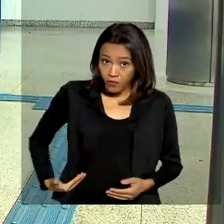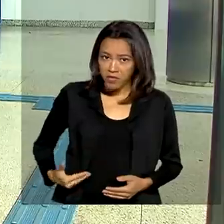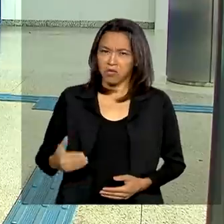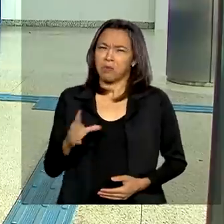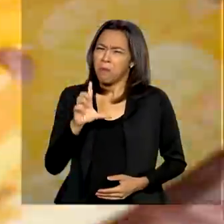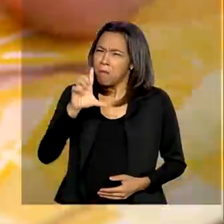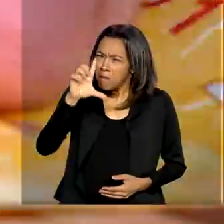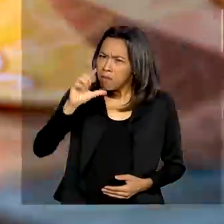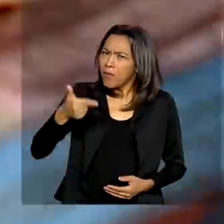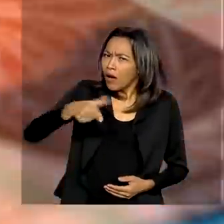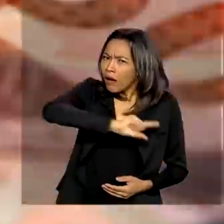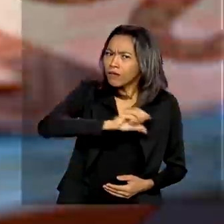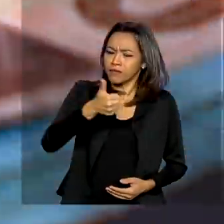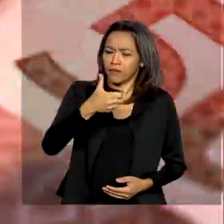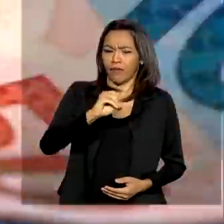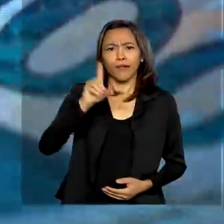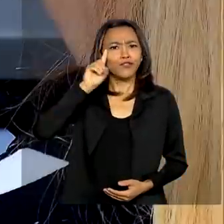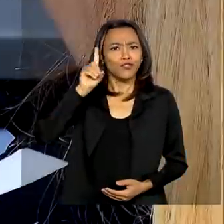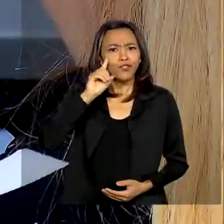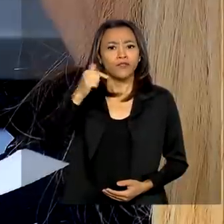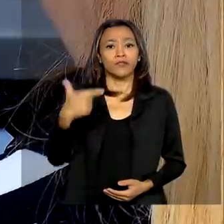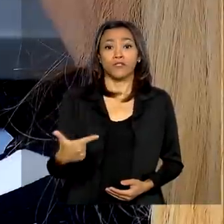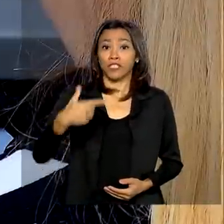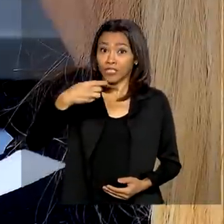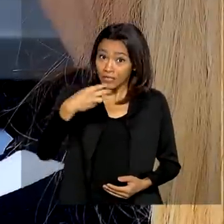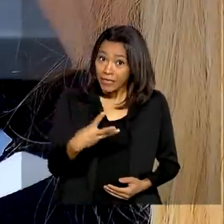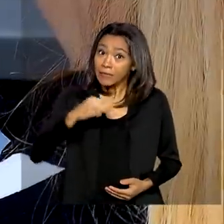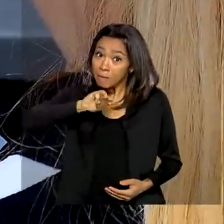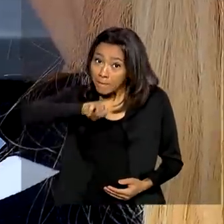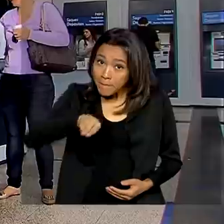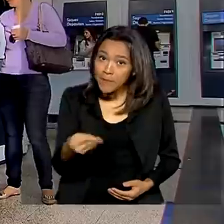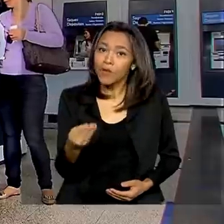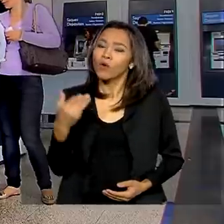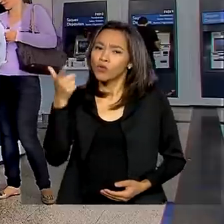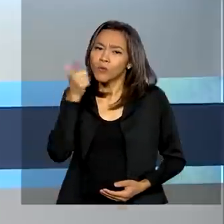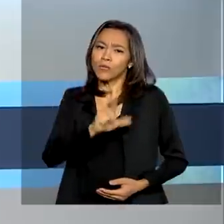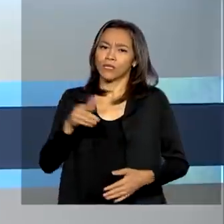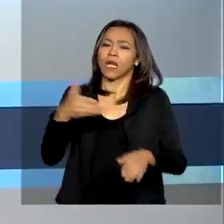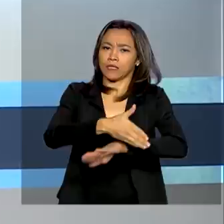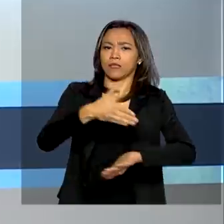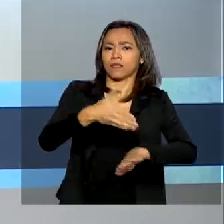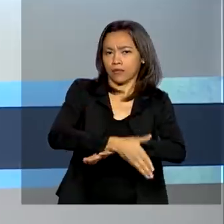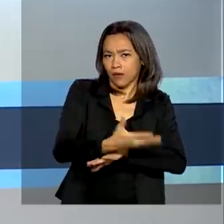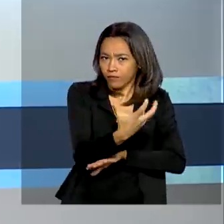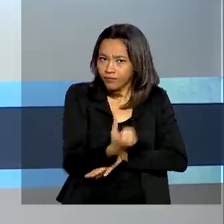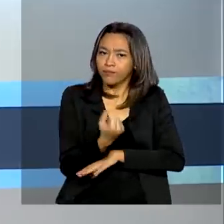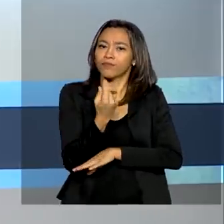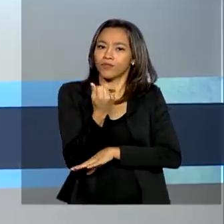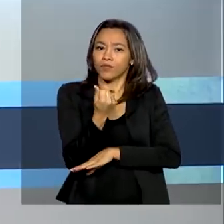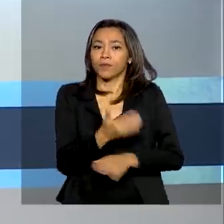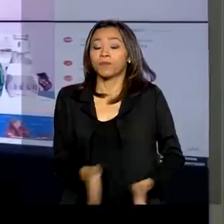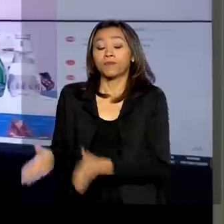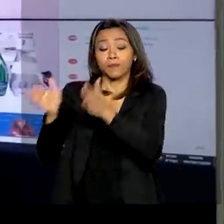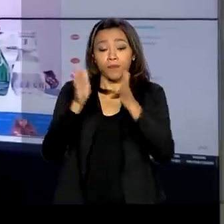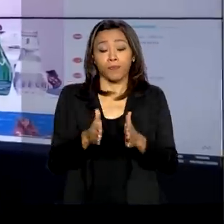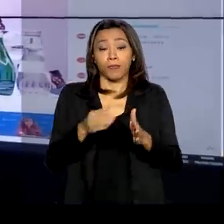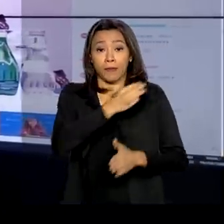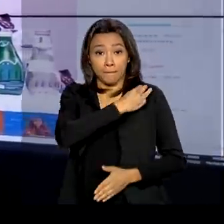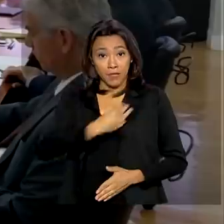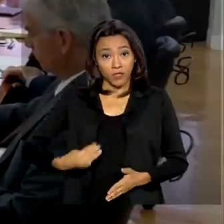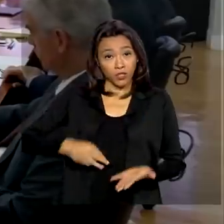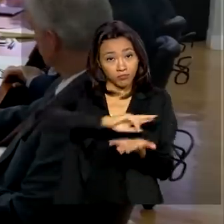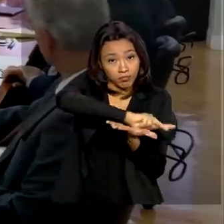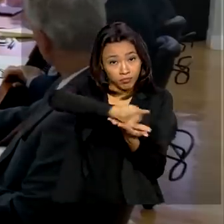de 10 dias, 23 milhões de trabalhadores tiveram acesso ao benefício. Ministros da Saúde do G20